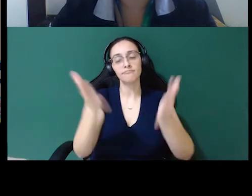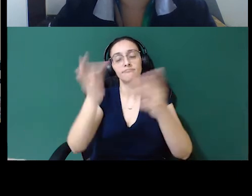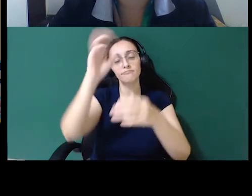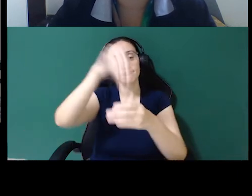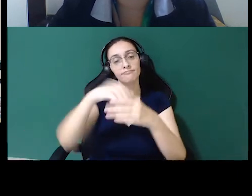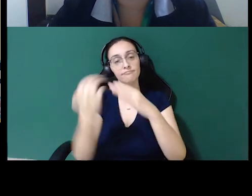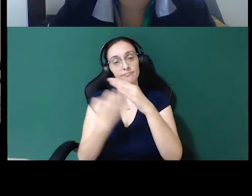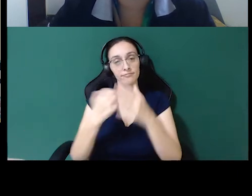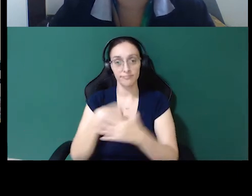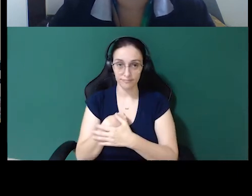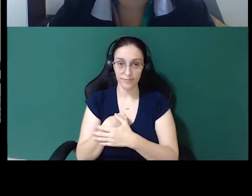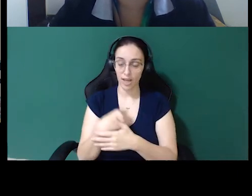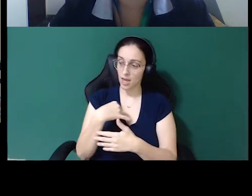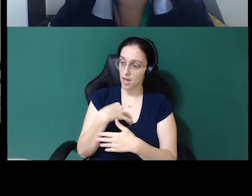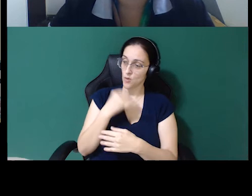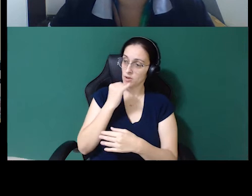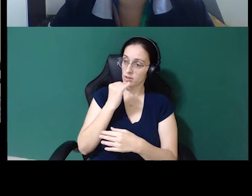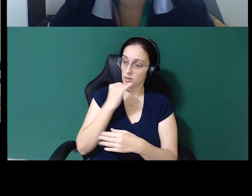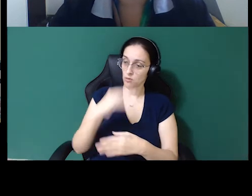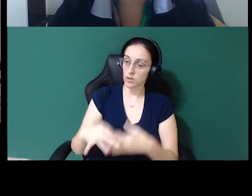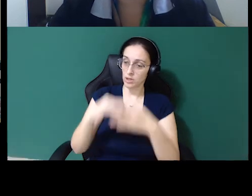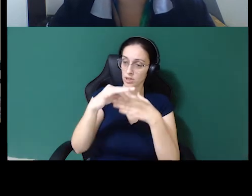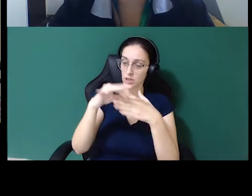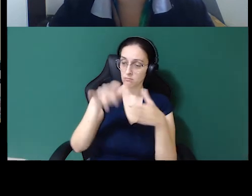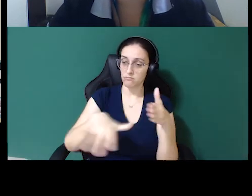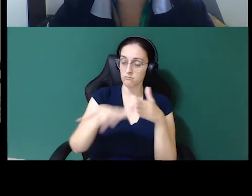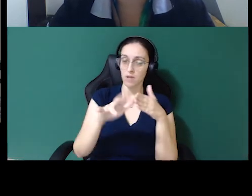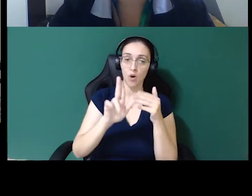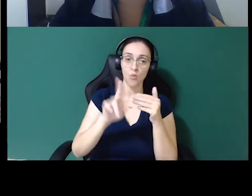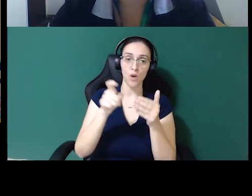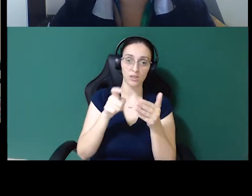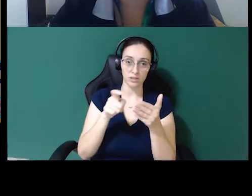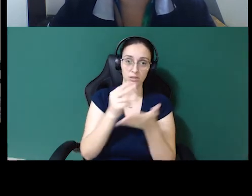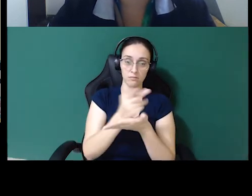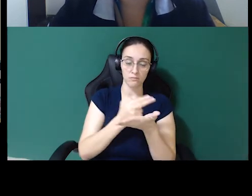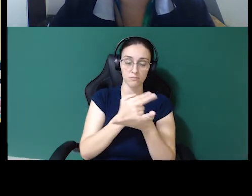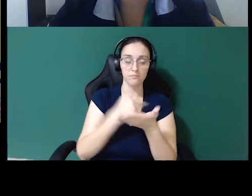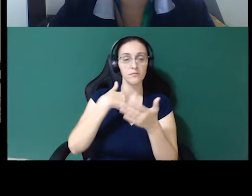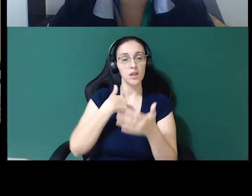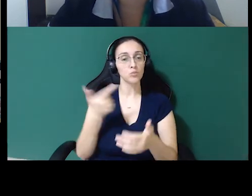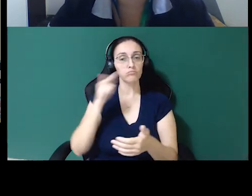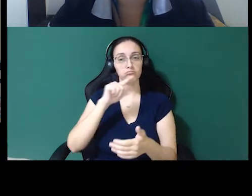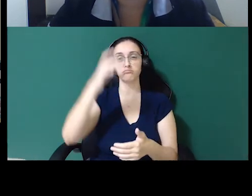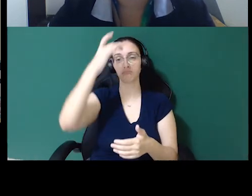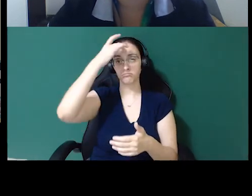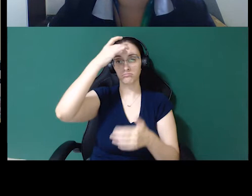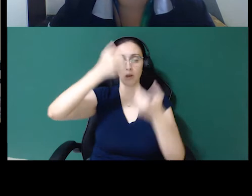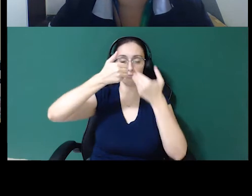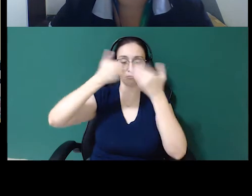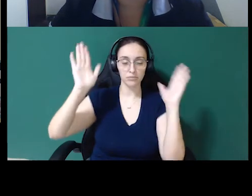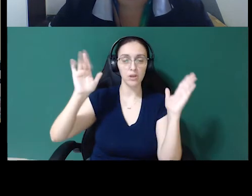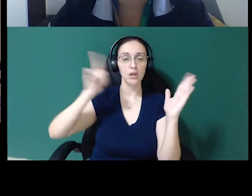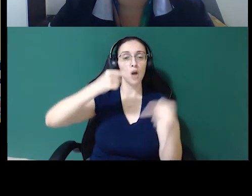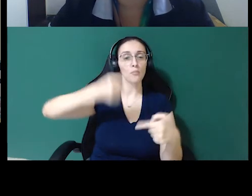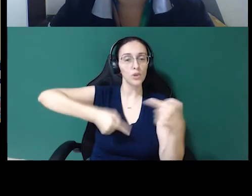Então, eu, dentro da liderança do setor de UX, eu, tendo essa mentalidade, eu consigo trazer políticas e